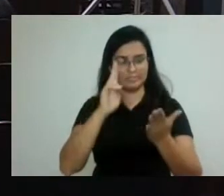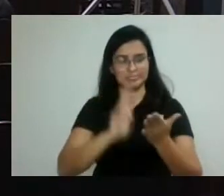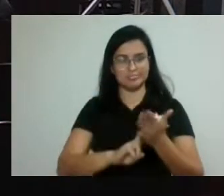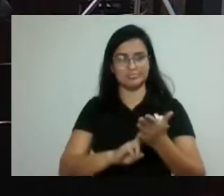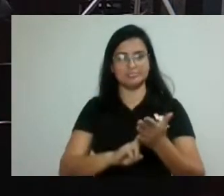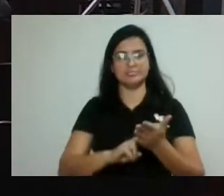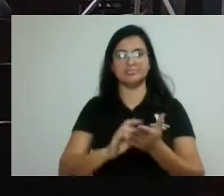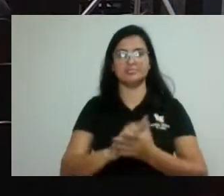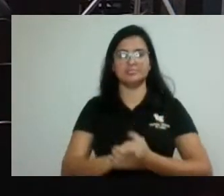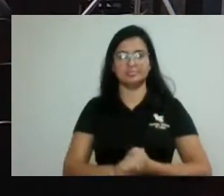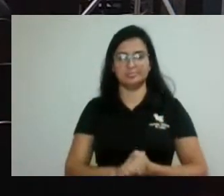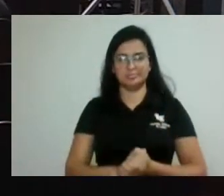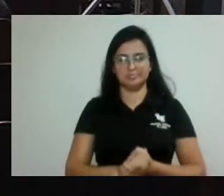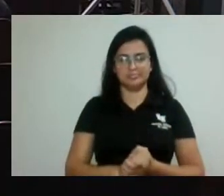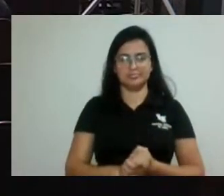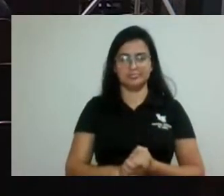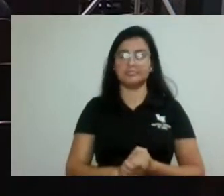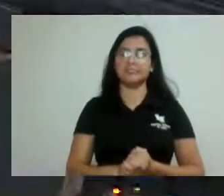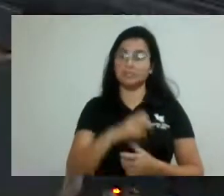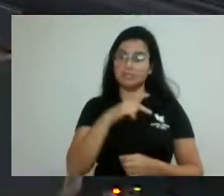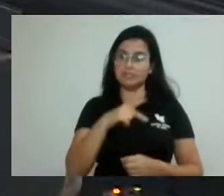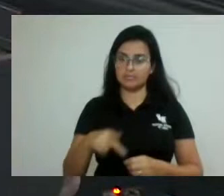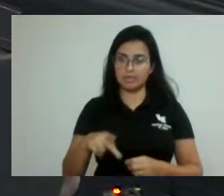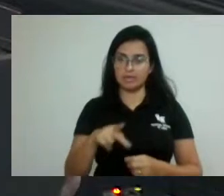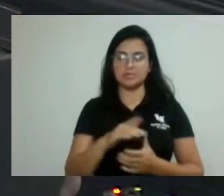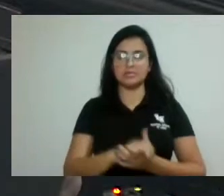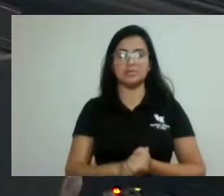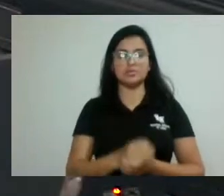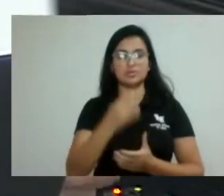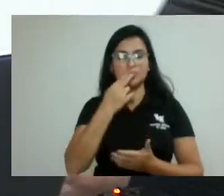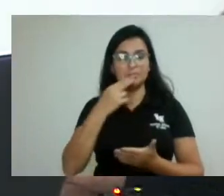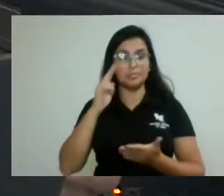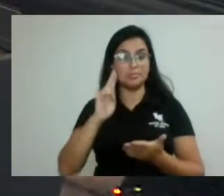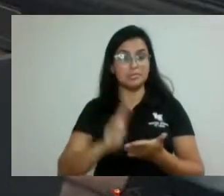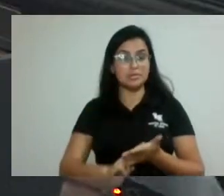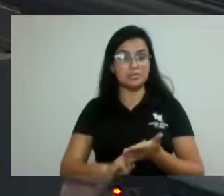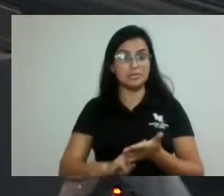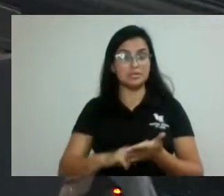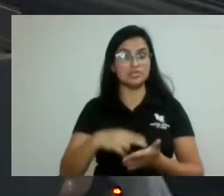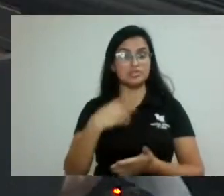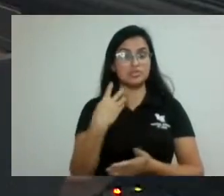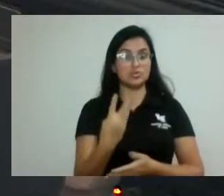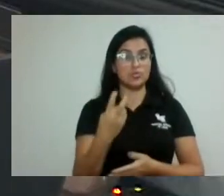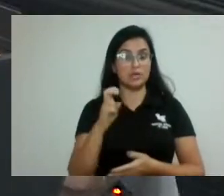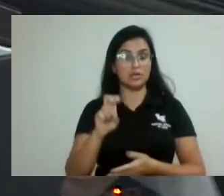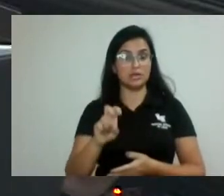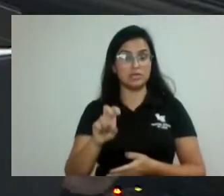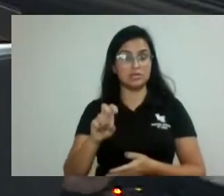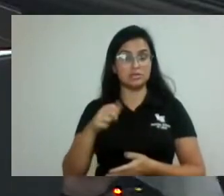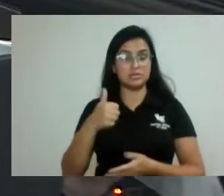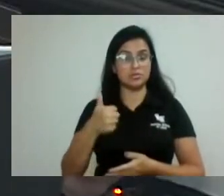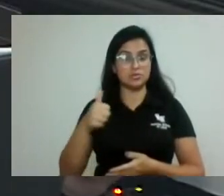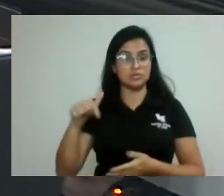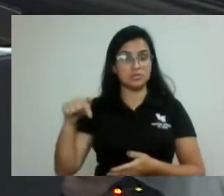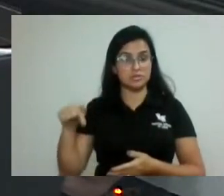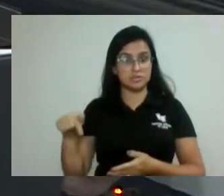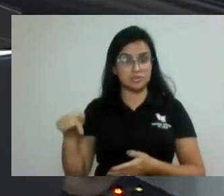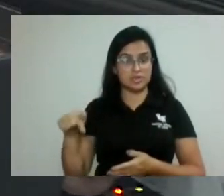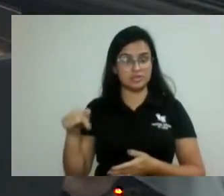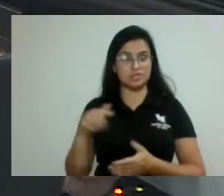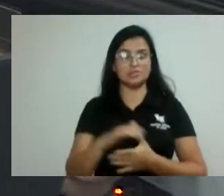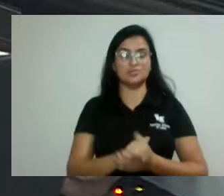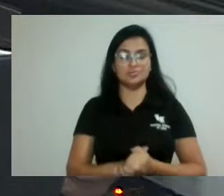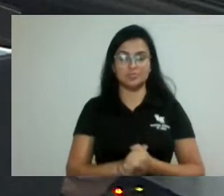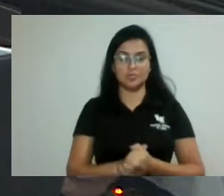Sr. Presidente, mensagem 4517, 4.517, projeto